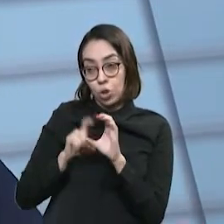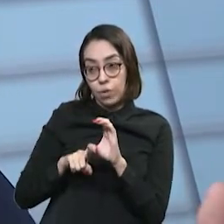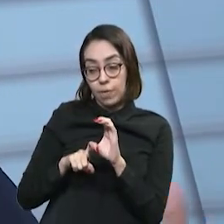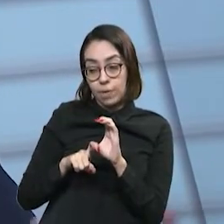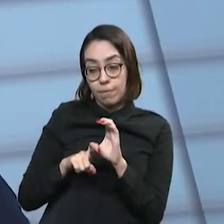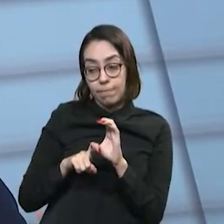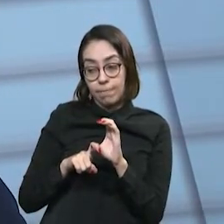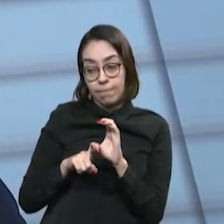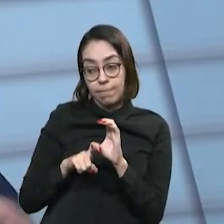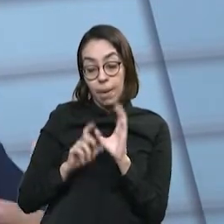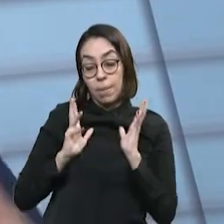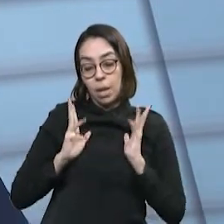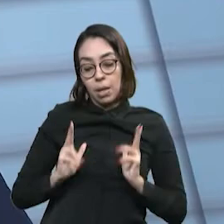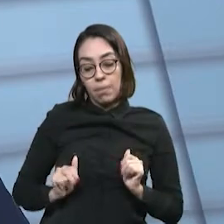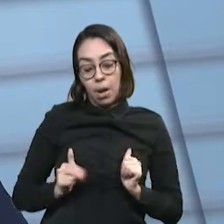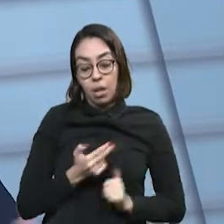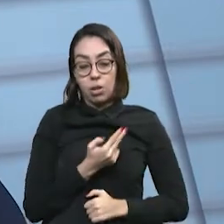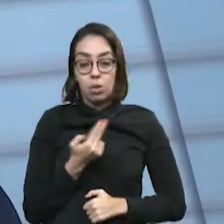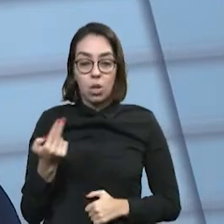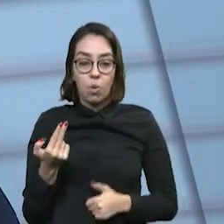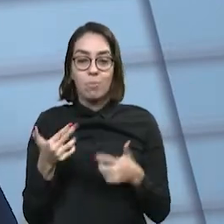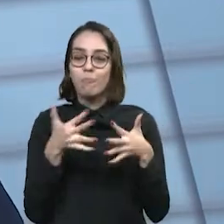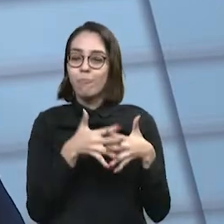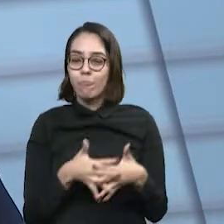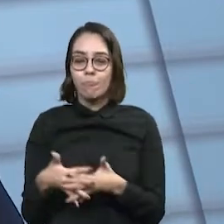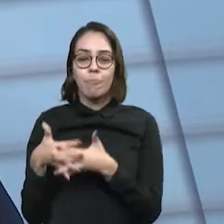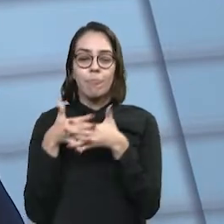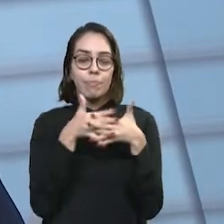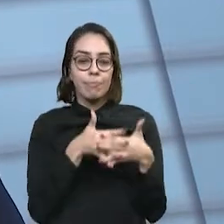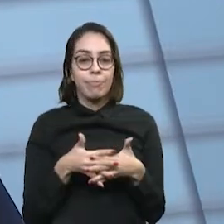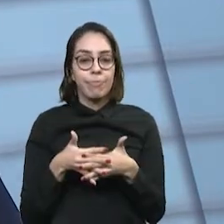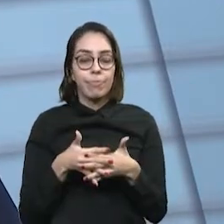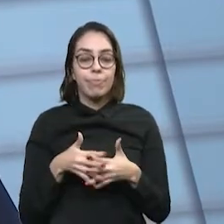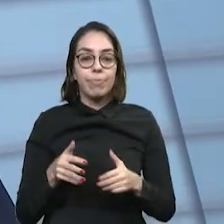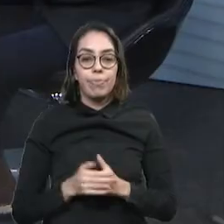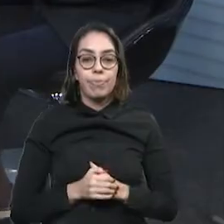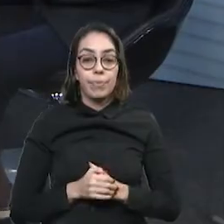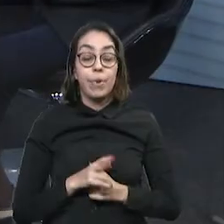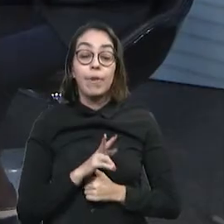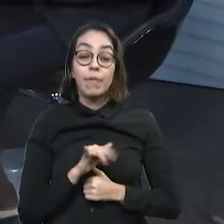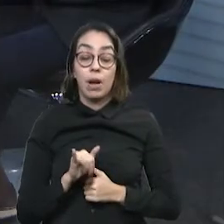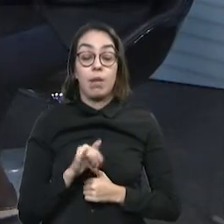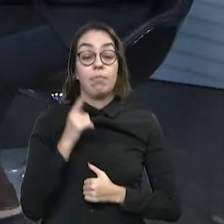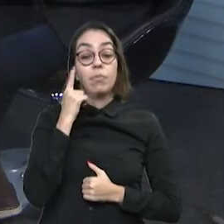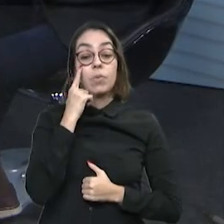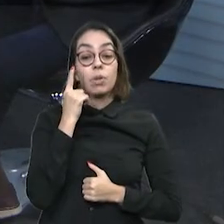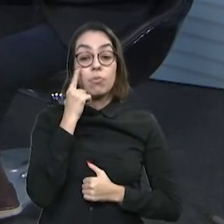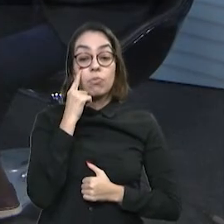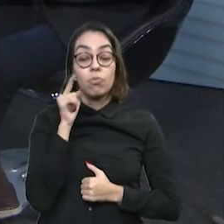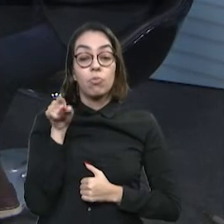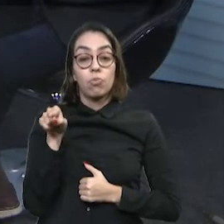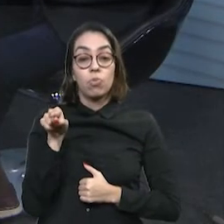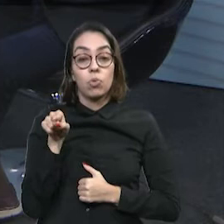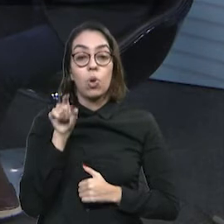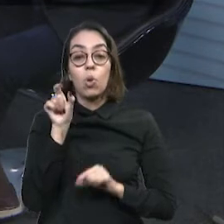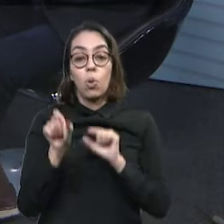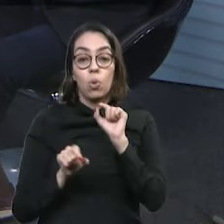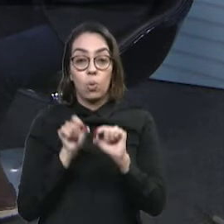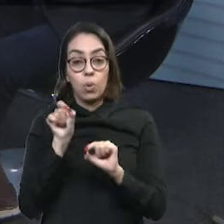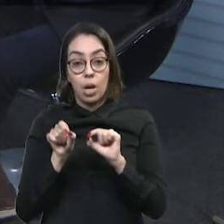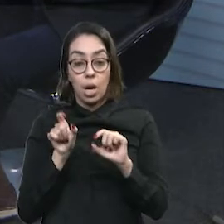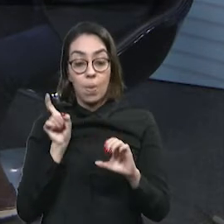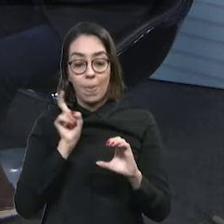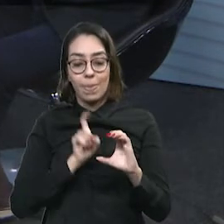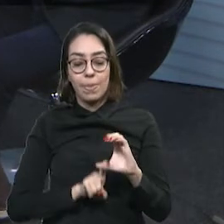E eu pergunto... Isso é é terrível. A demissão é que é terrível. E aí surge a figura que você falou agora há pouco do devedor contumaz.